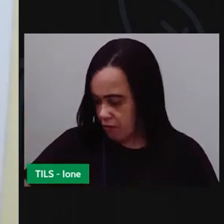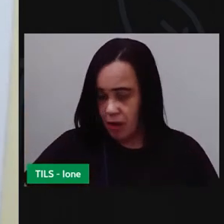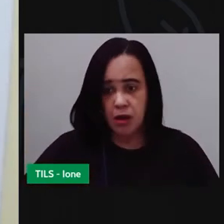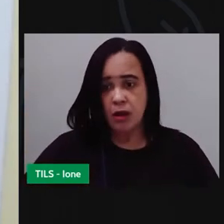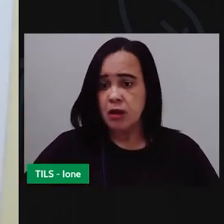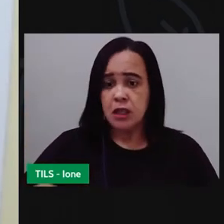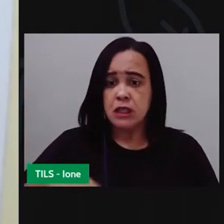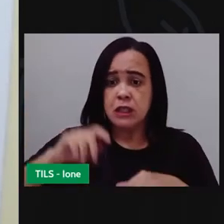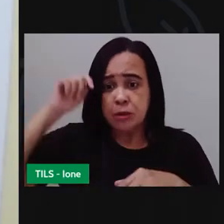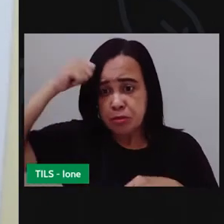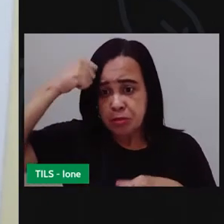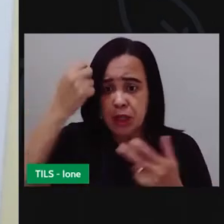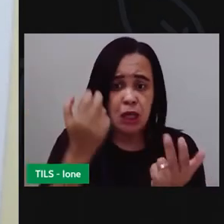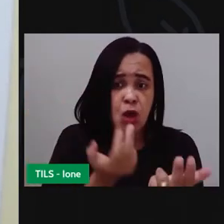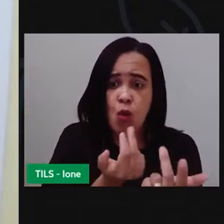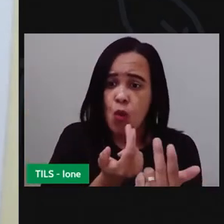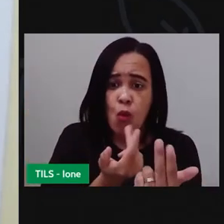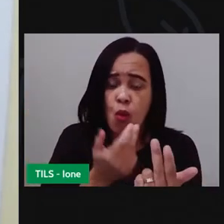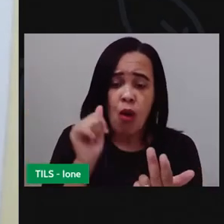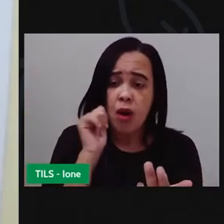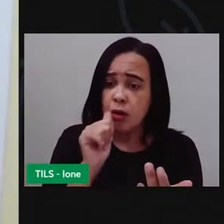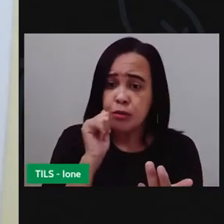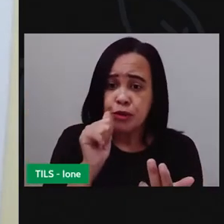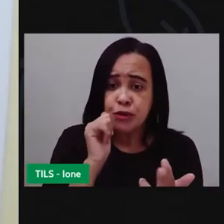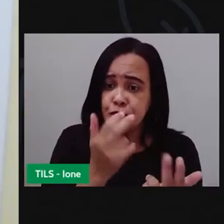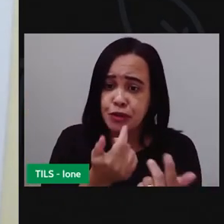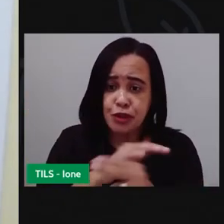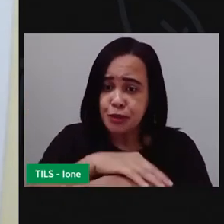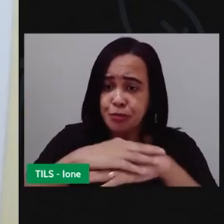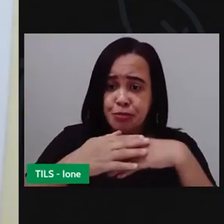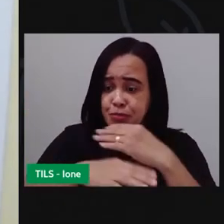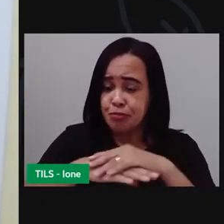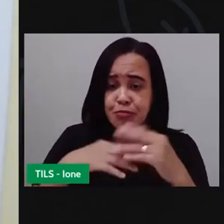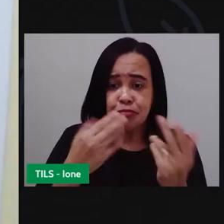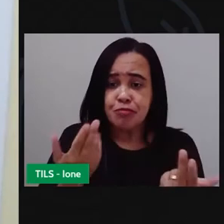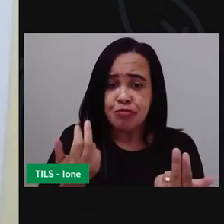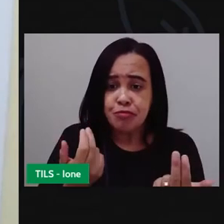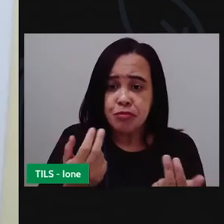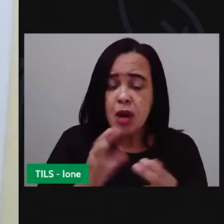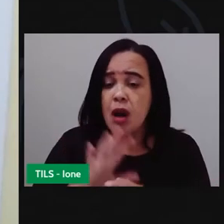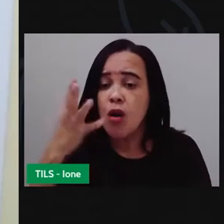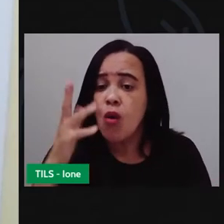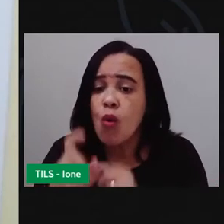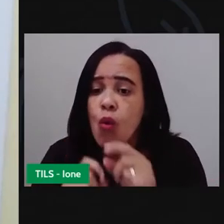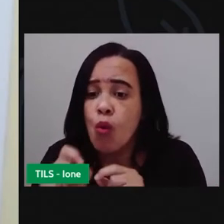ficar com a mesma cor de pele da menina. Sabe o que aconteceu?